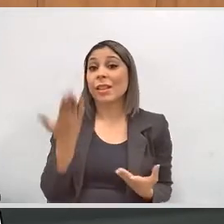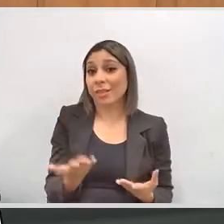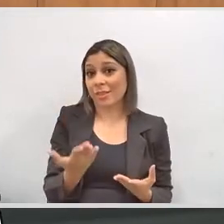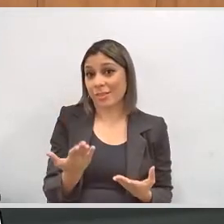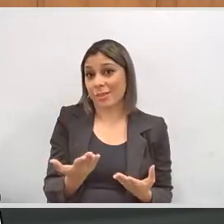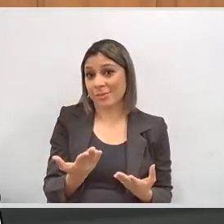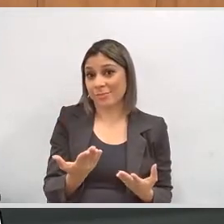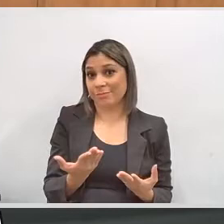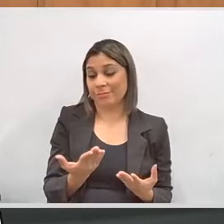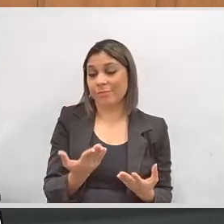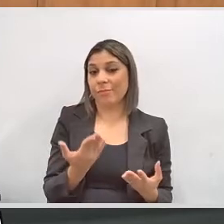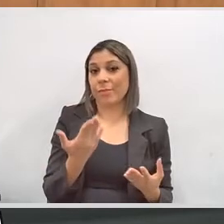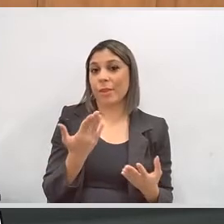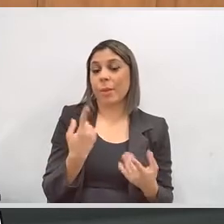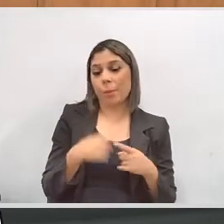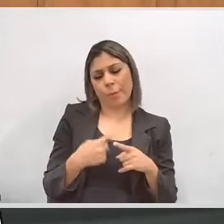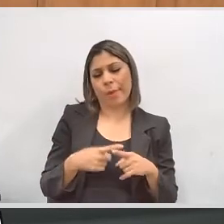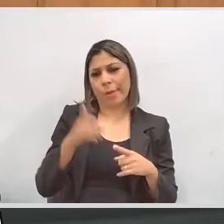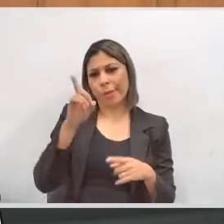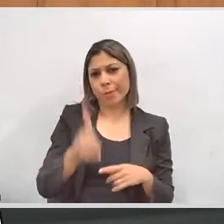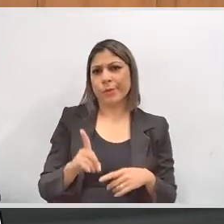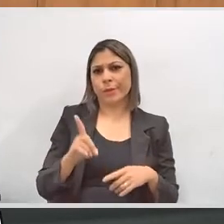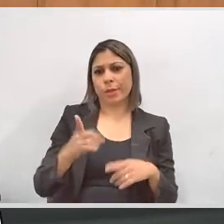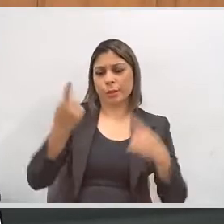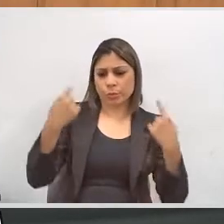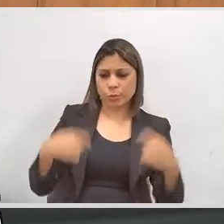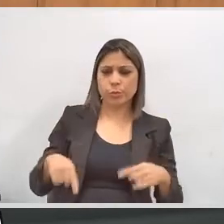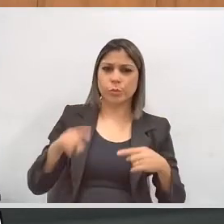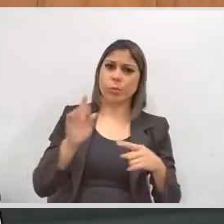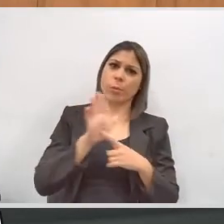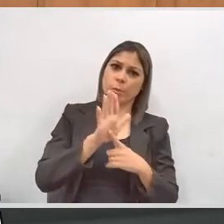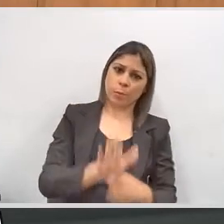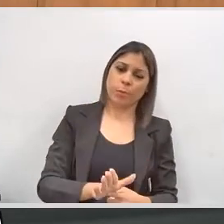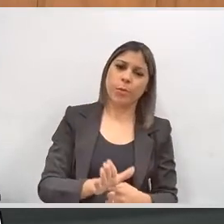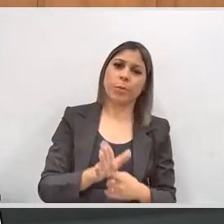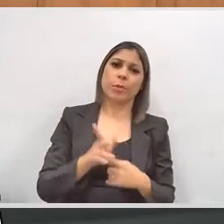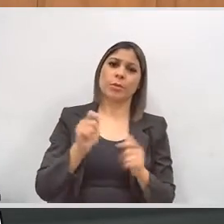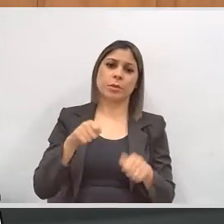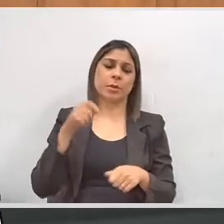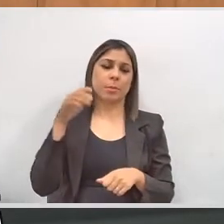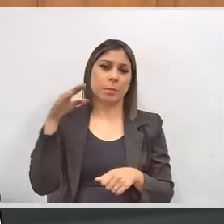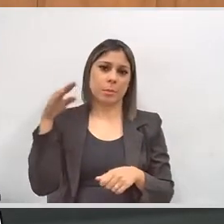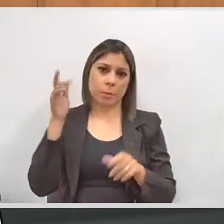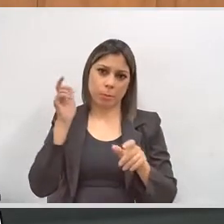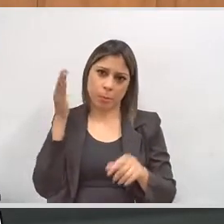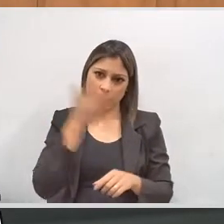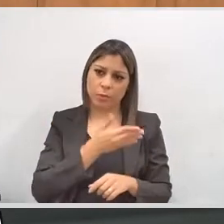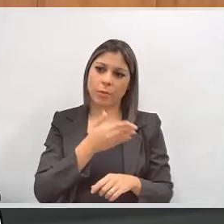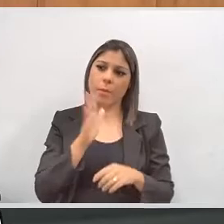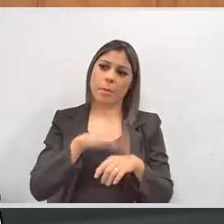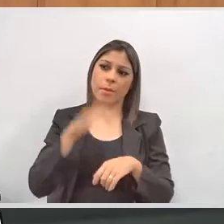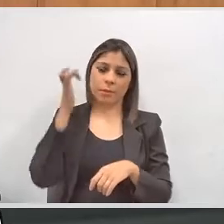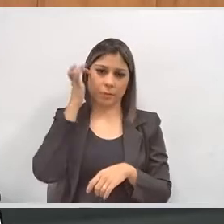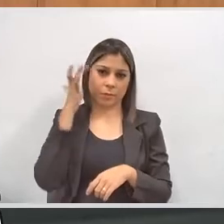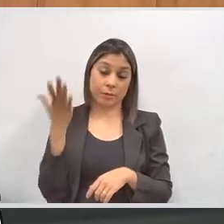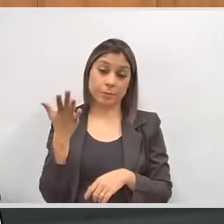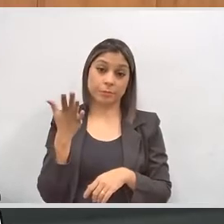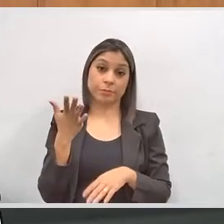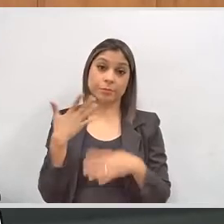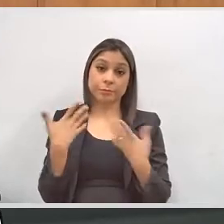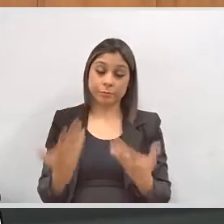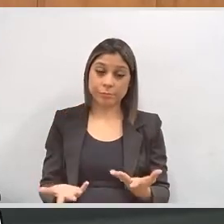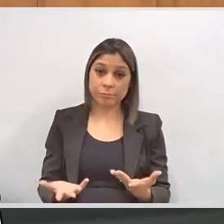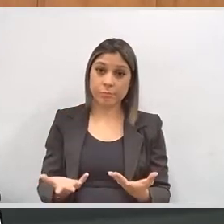objetivar. A deficiência física, ela tem a sua aparência, a sua evidência de modo mais claro.